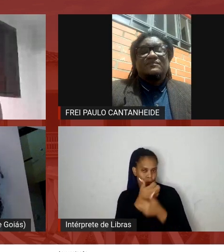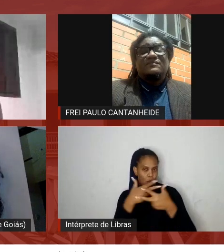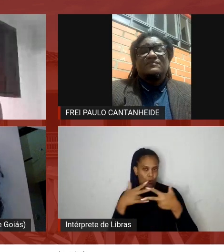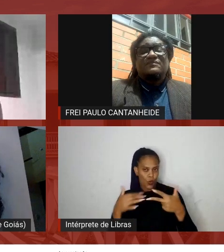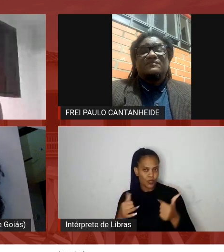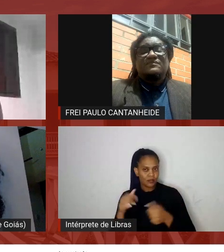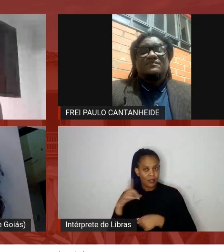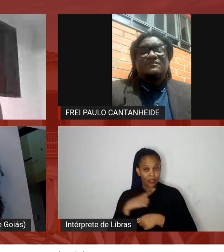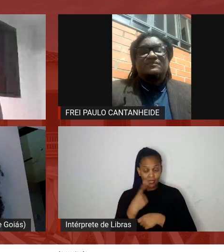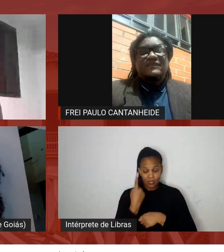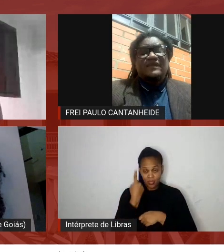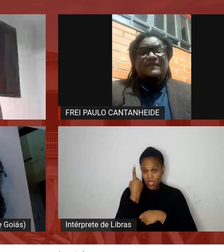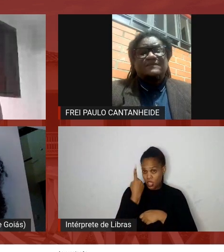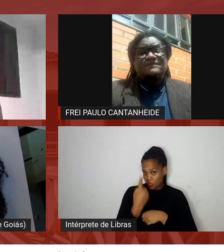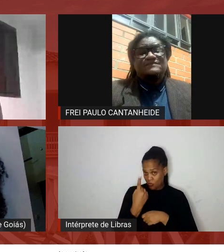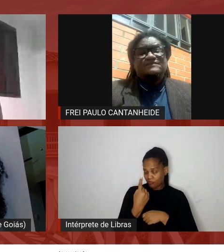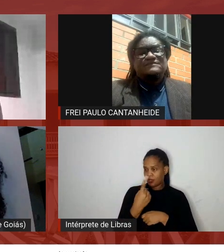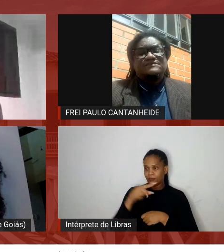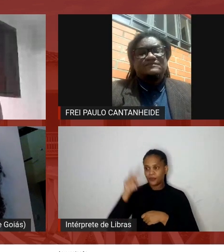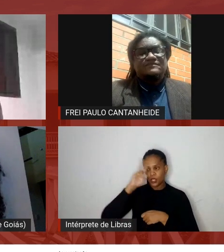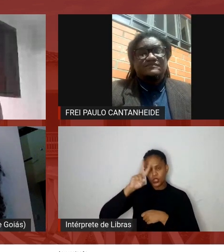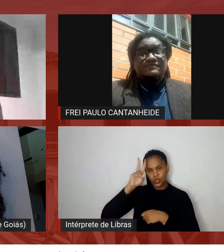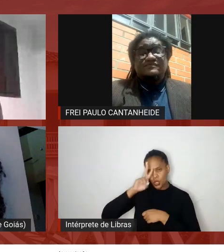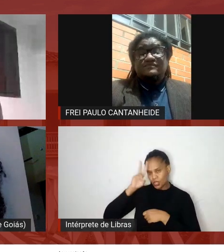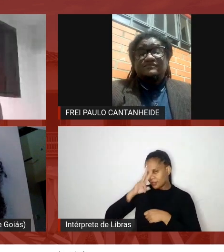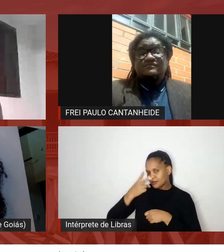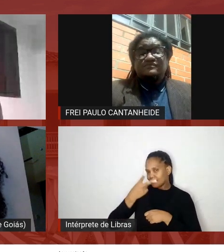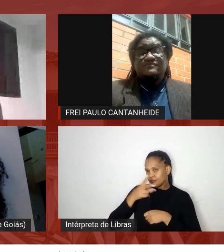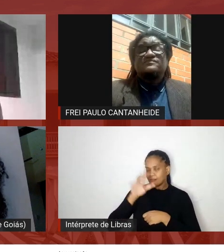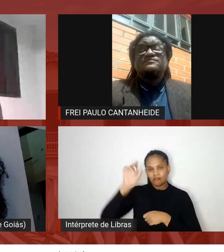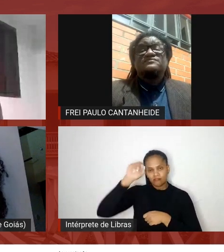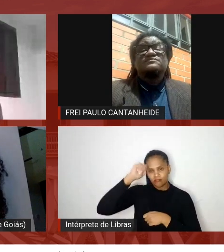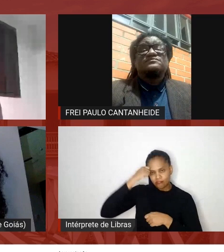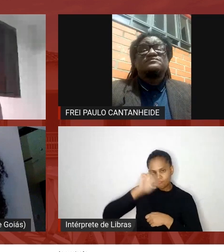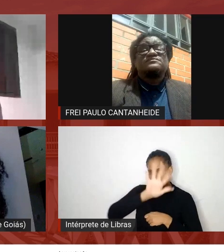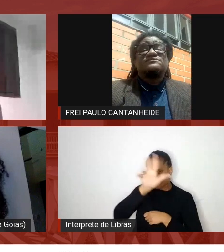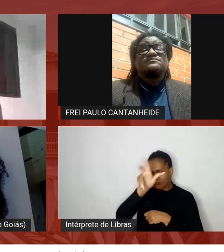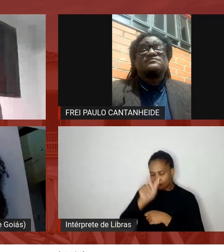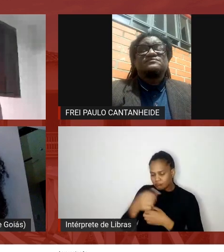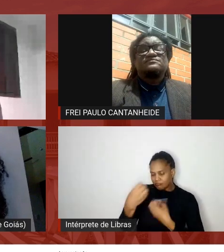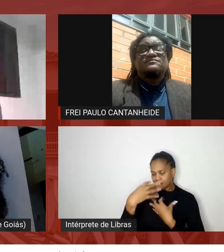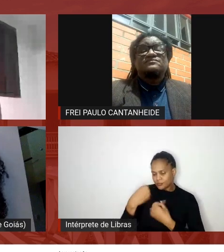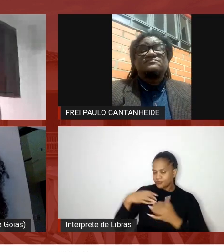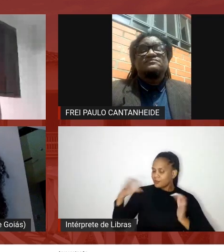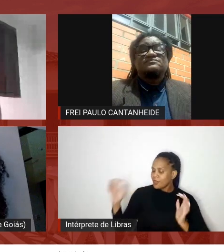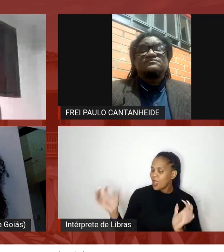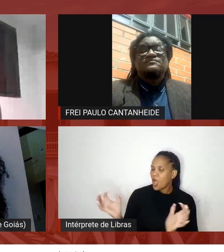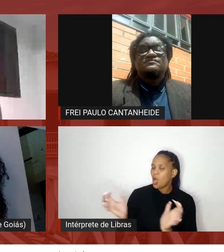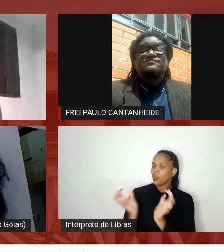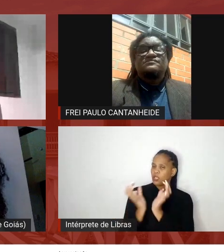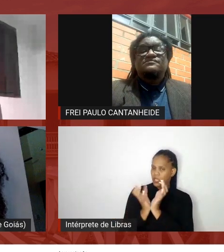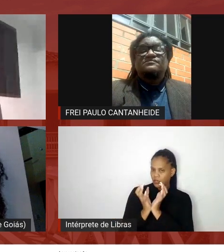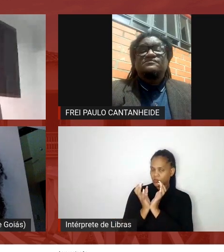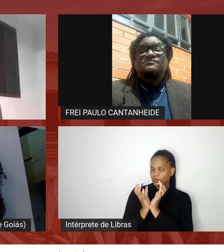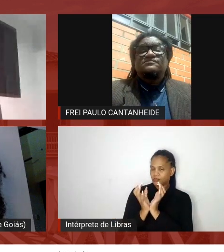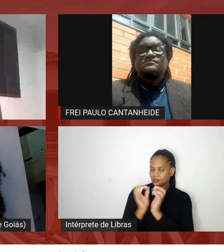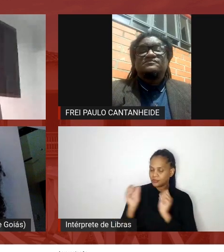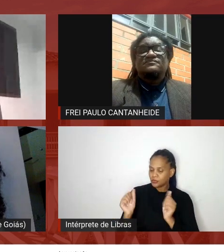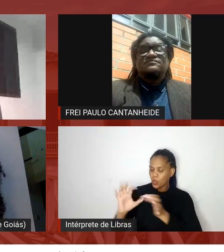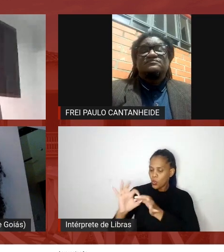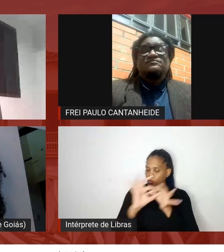provérbio africano que nos ensina o seguinte a união do rebanho obriga o leão a ir dormir conforme